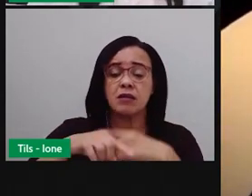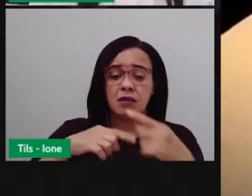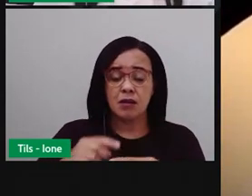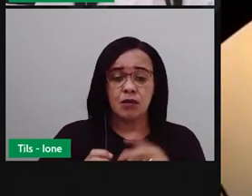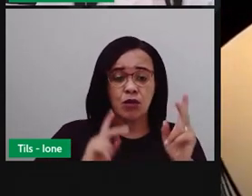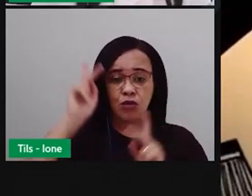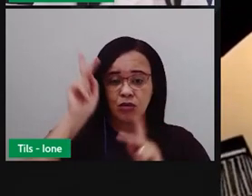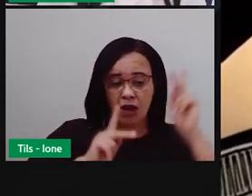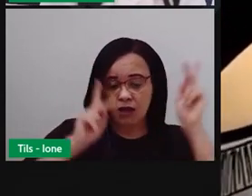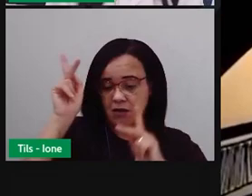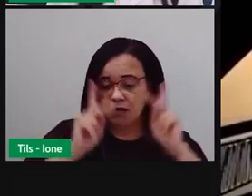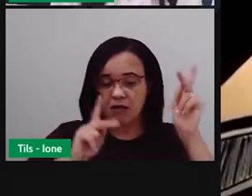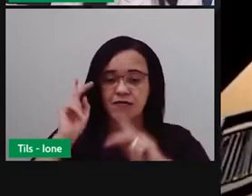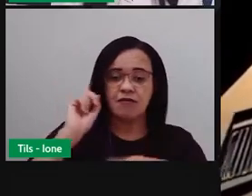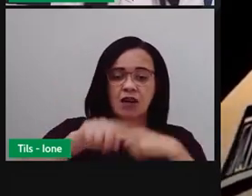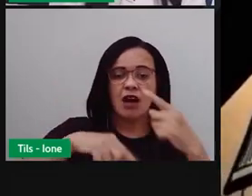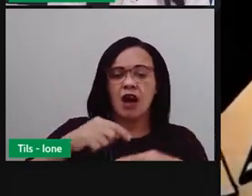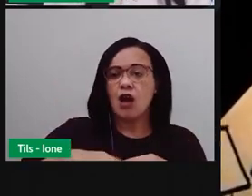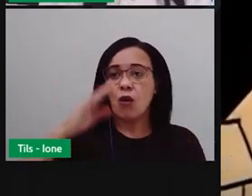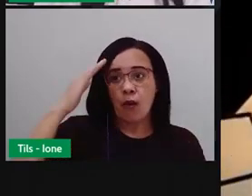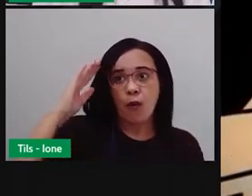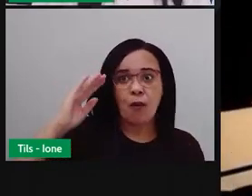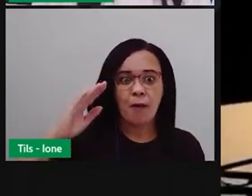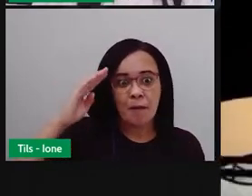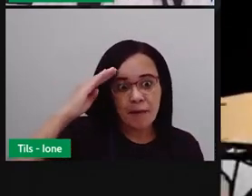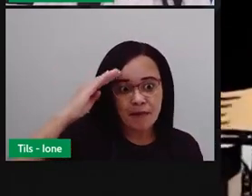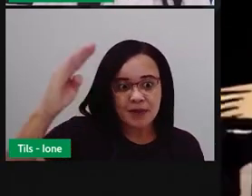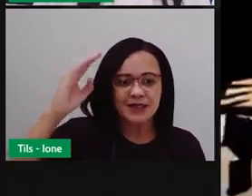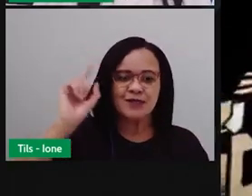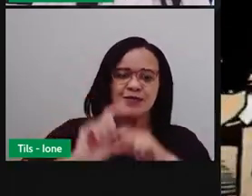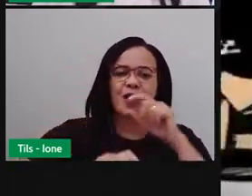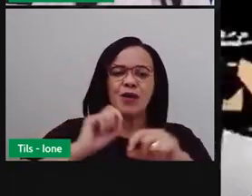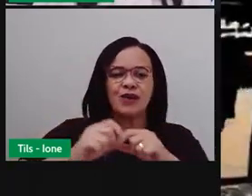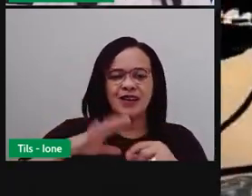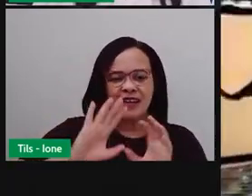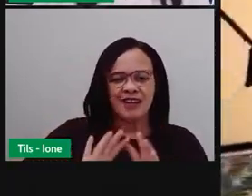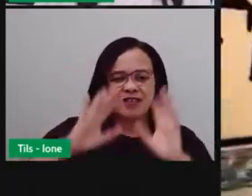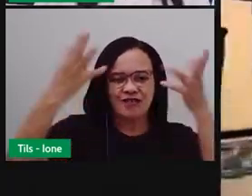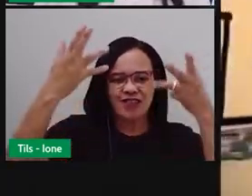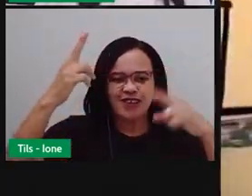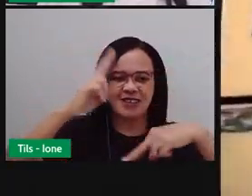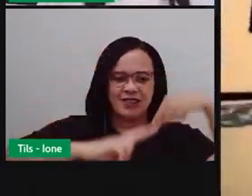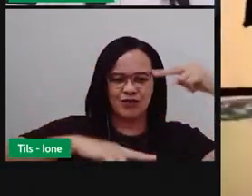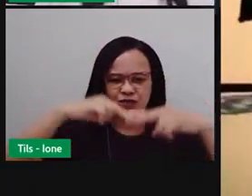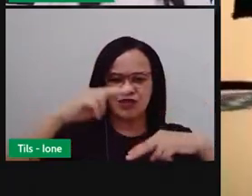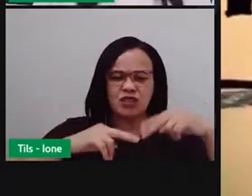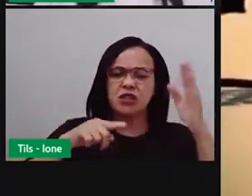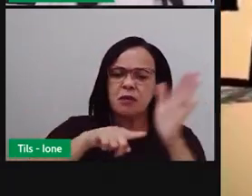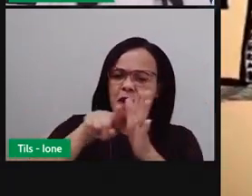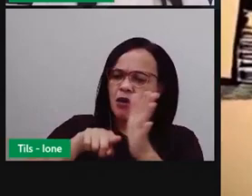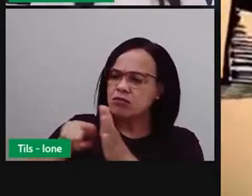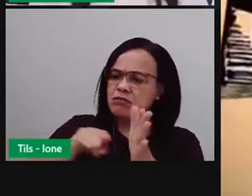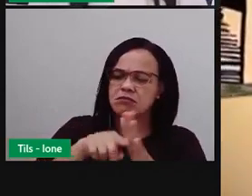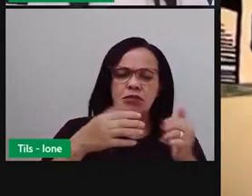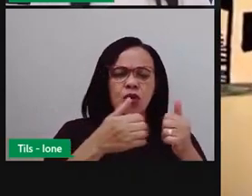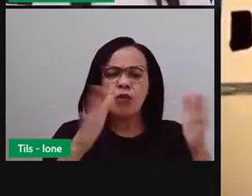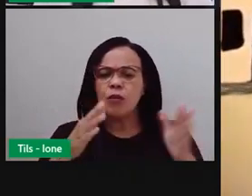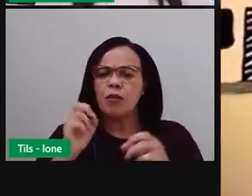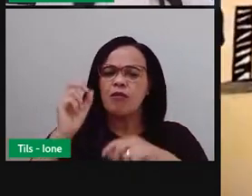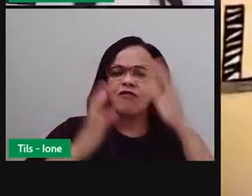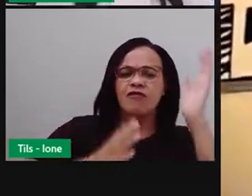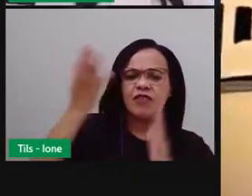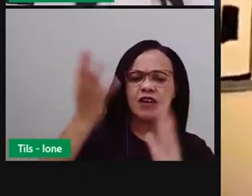o evento mais esperado no calendário brasileiro é a festa junina. Você já se perguntou como foi que essa festa começou?